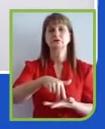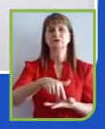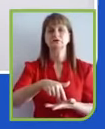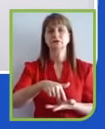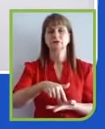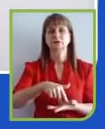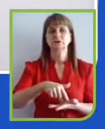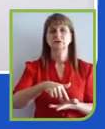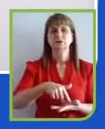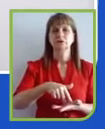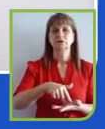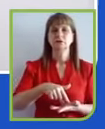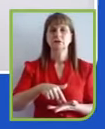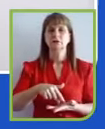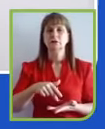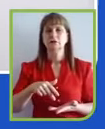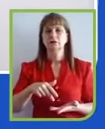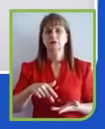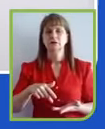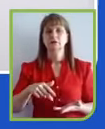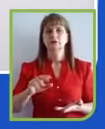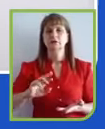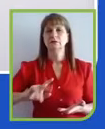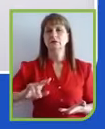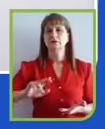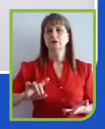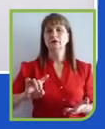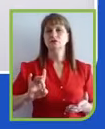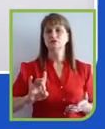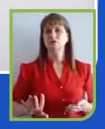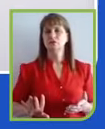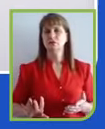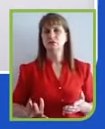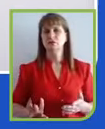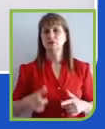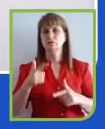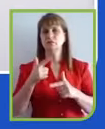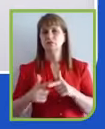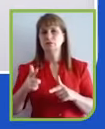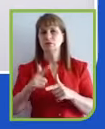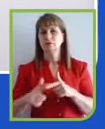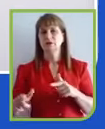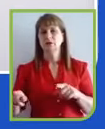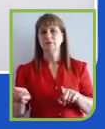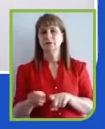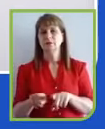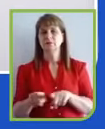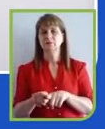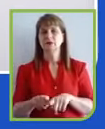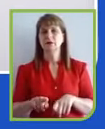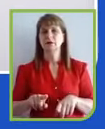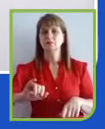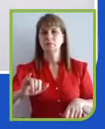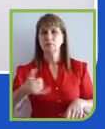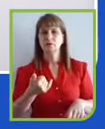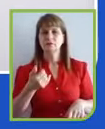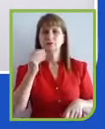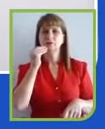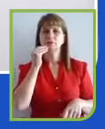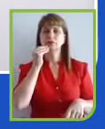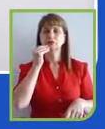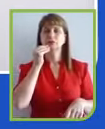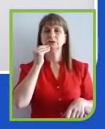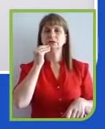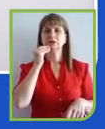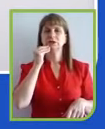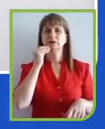está posto apenas para enfrentar o problema, mas também para aproveitar oportunidades como isso. E essas crises são isso.